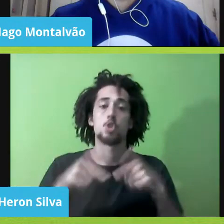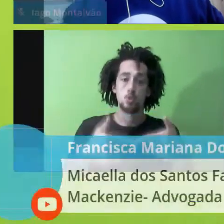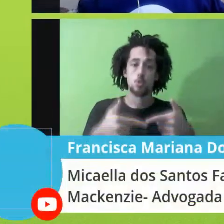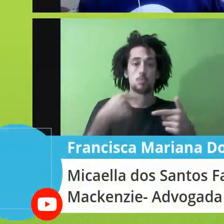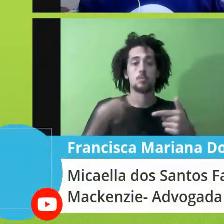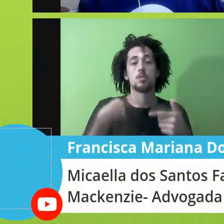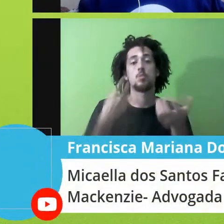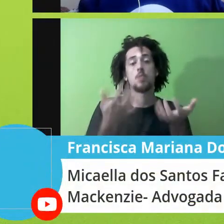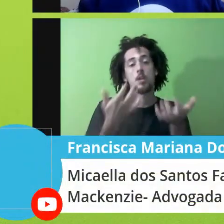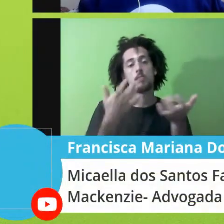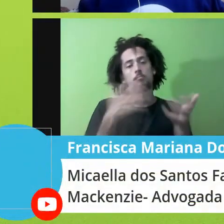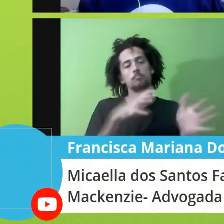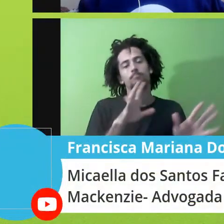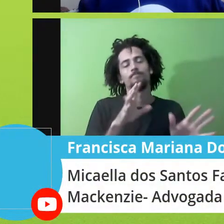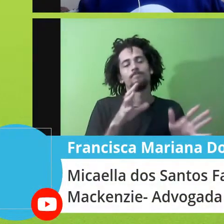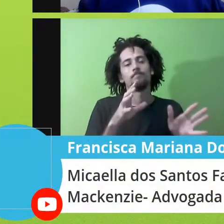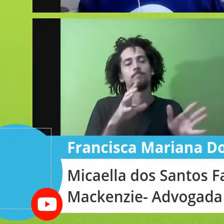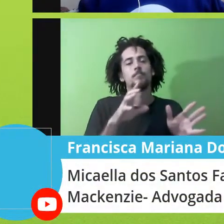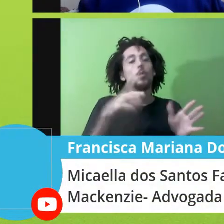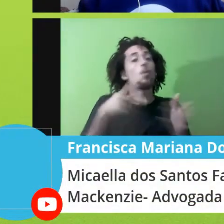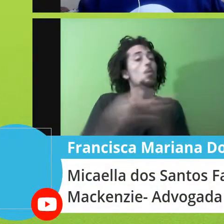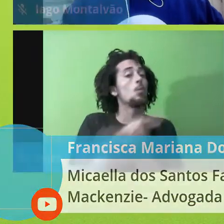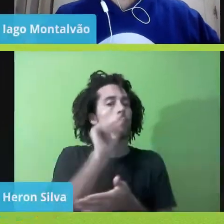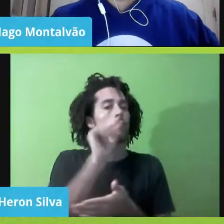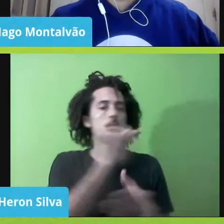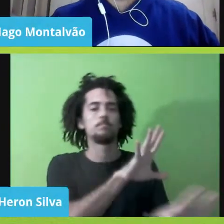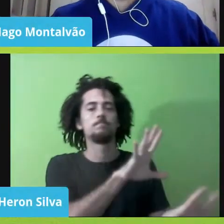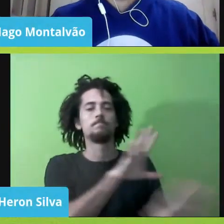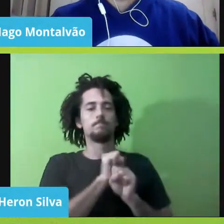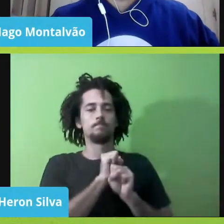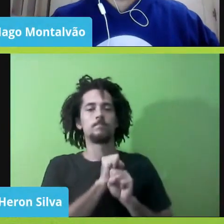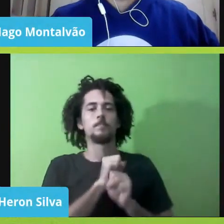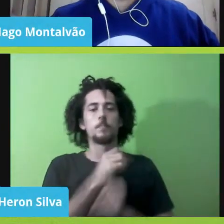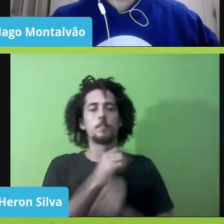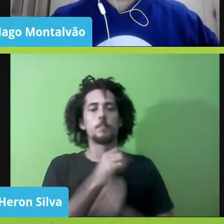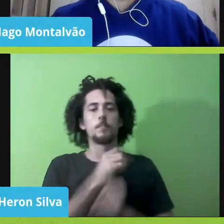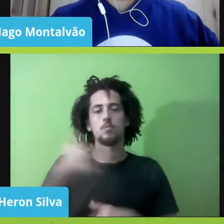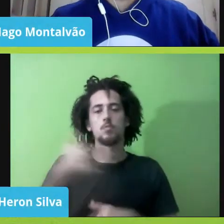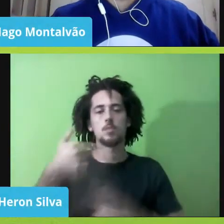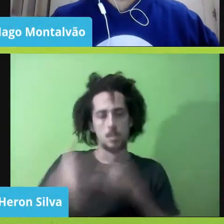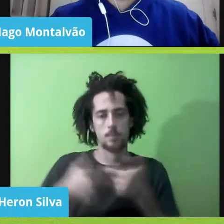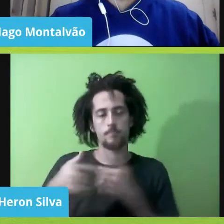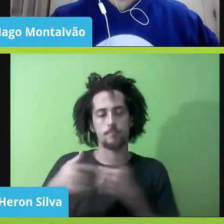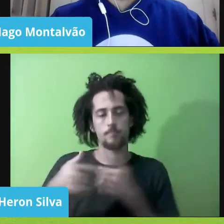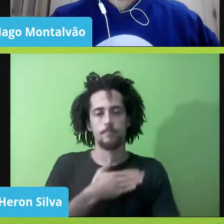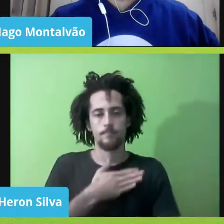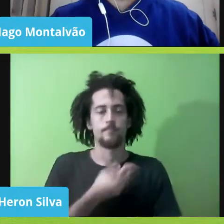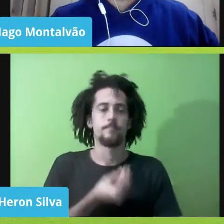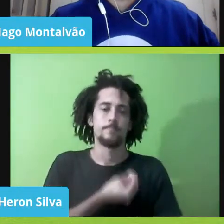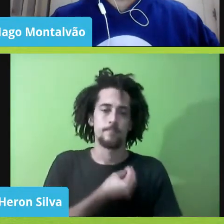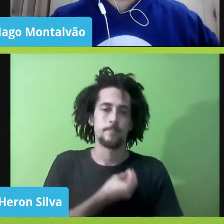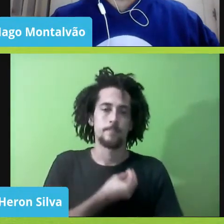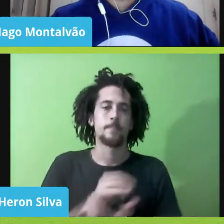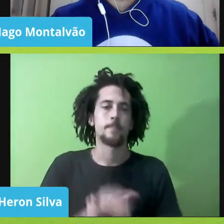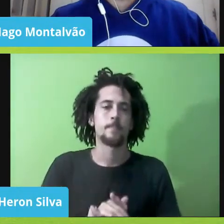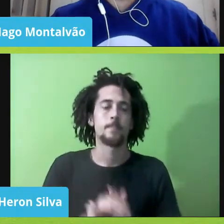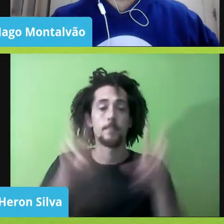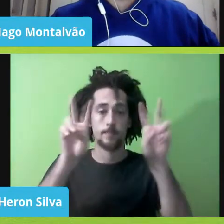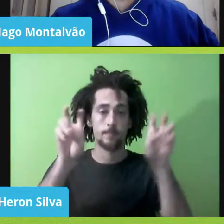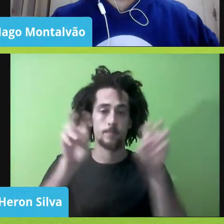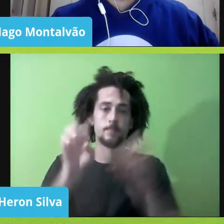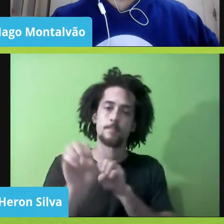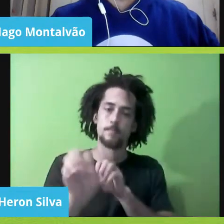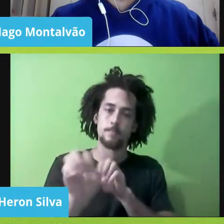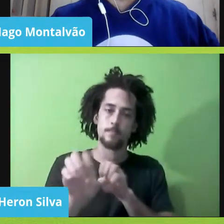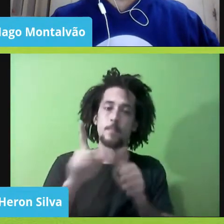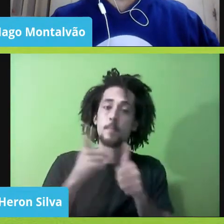na minha atuação. Eu, logo, falando sobre educação, né, a primeira coisa